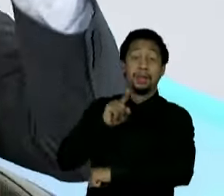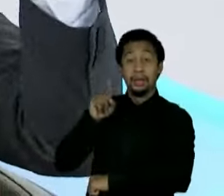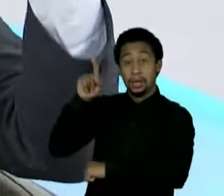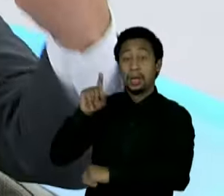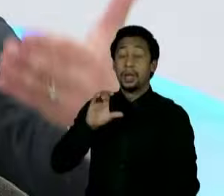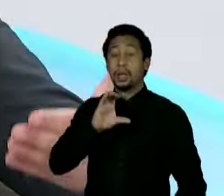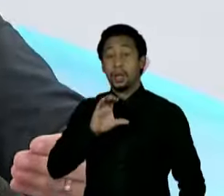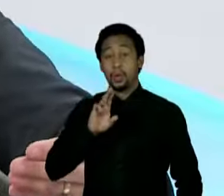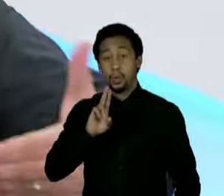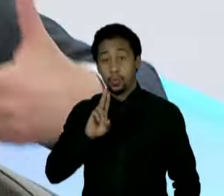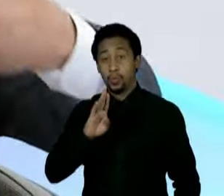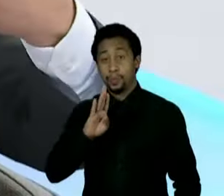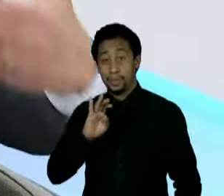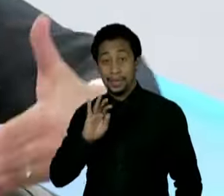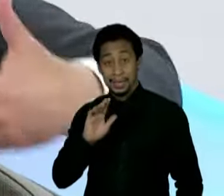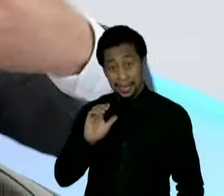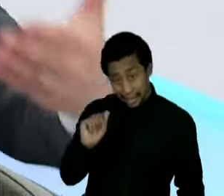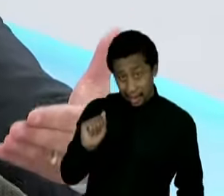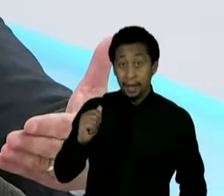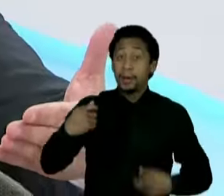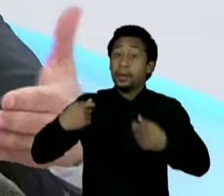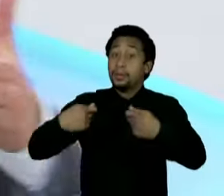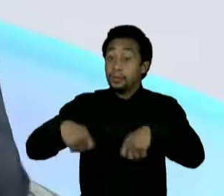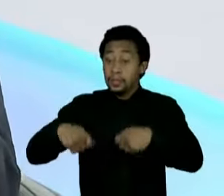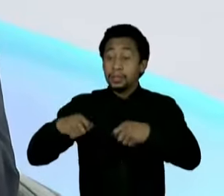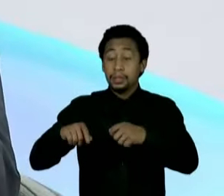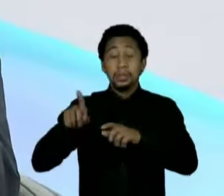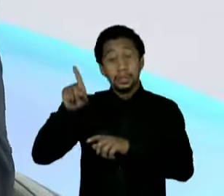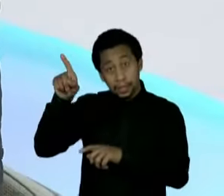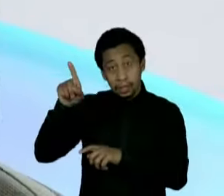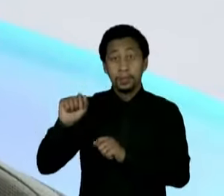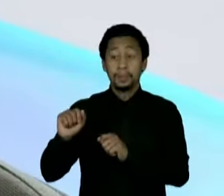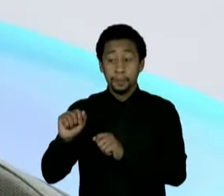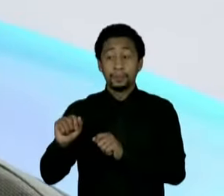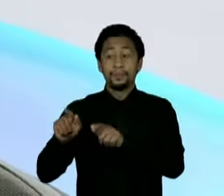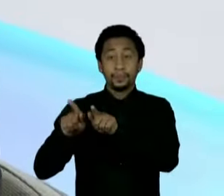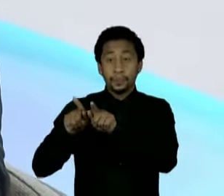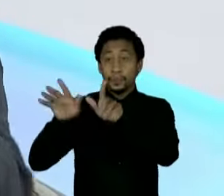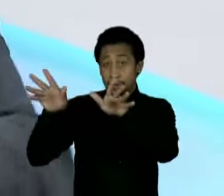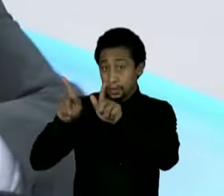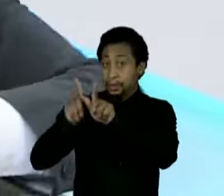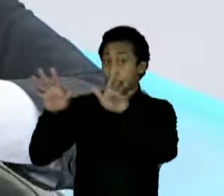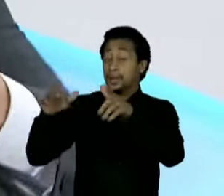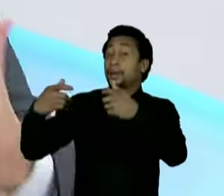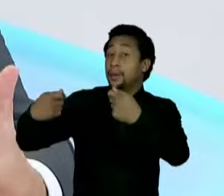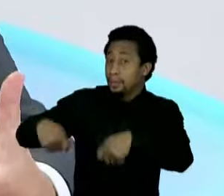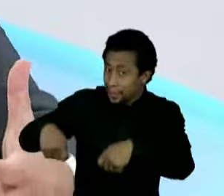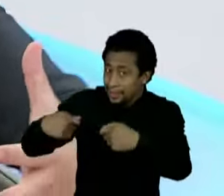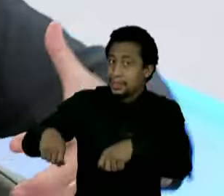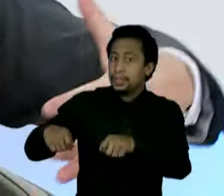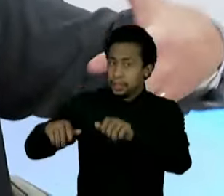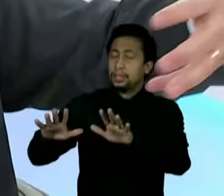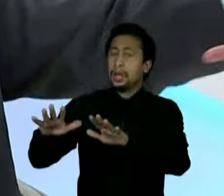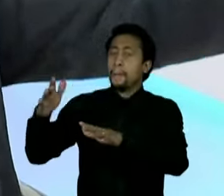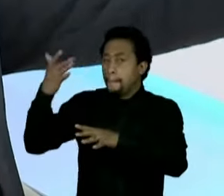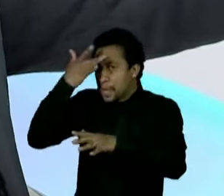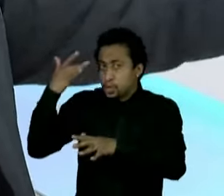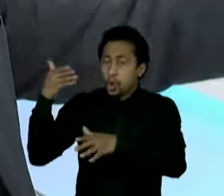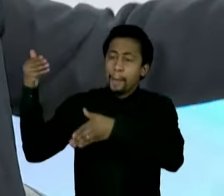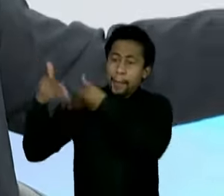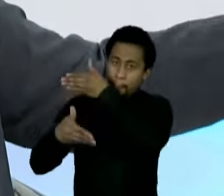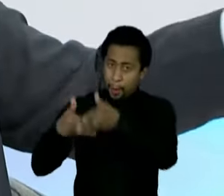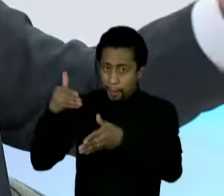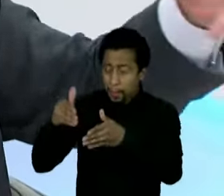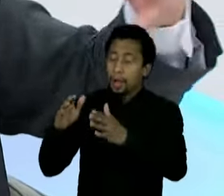Depois, quando veio o erro na sequência, um atrás do outro, eu pedi, coloquem pelo menos nos ônibus, para colocar mais ônibus, usar os